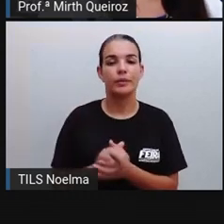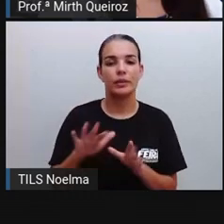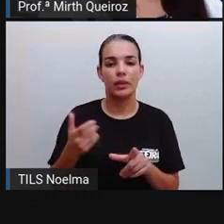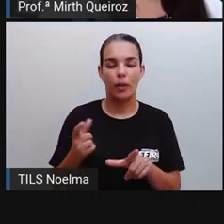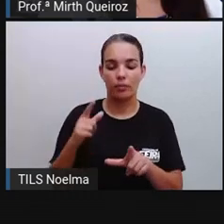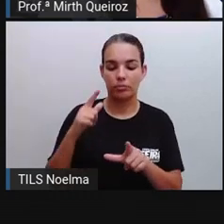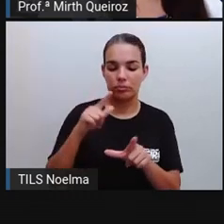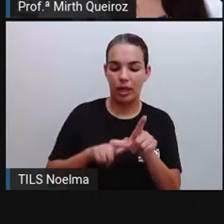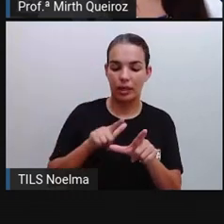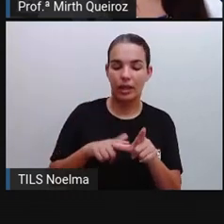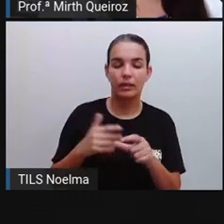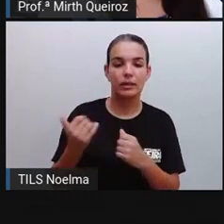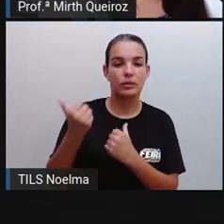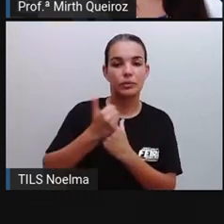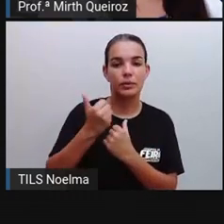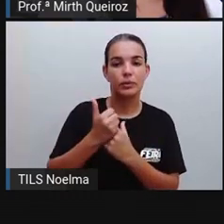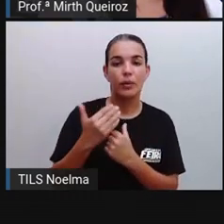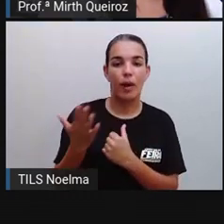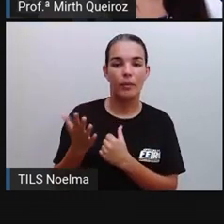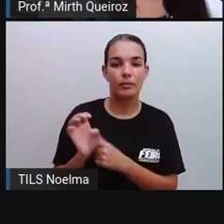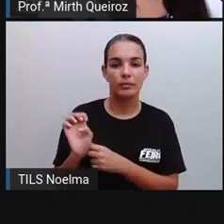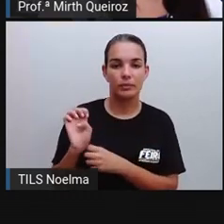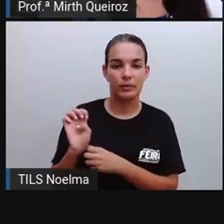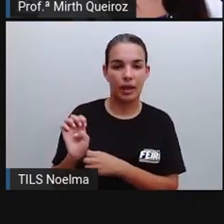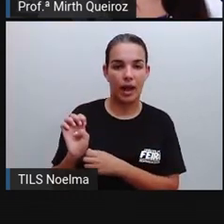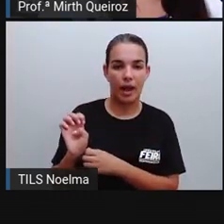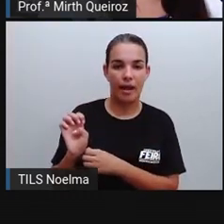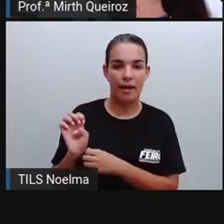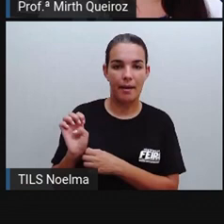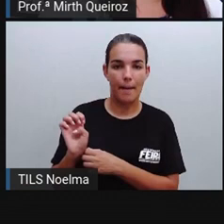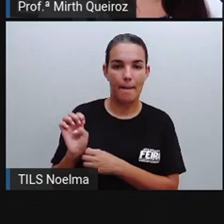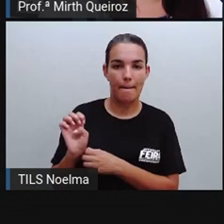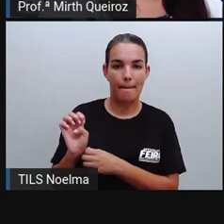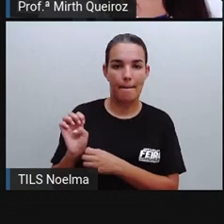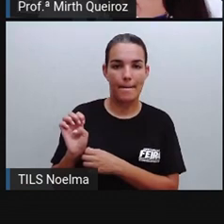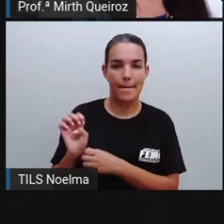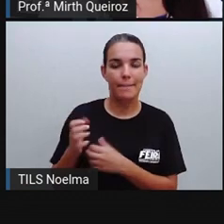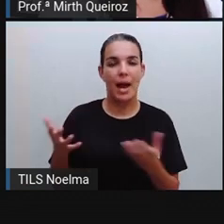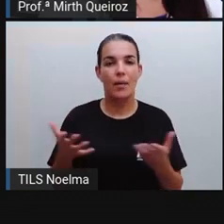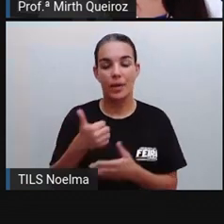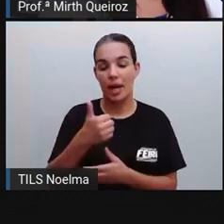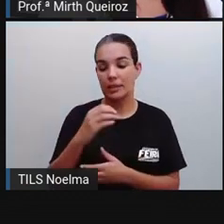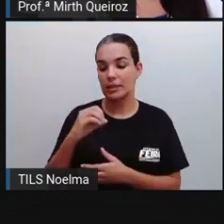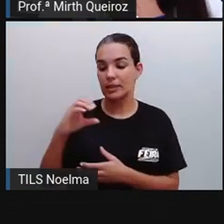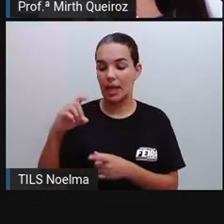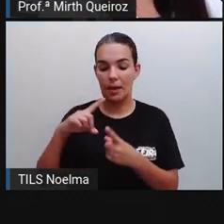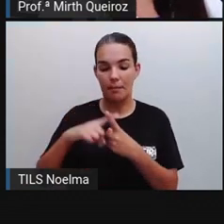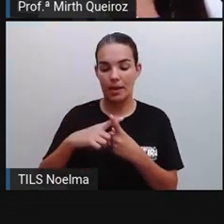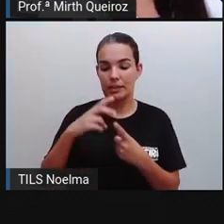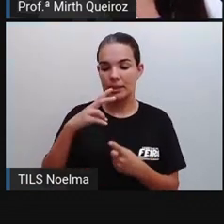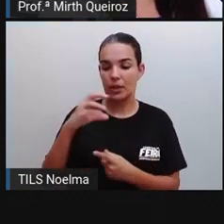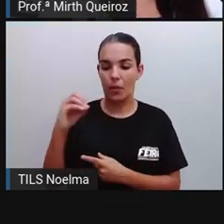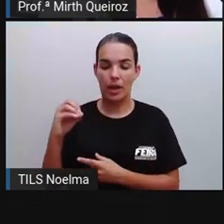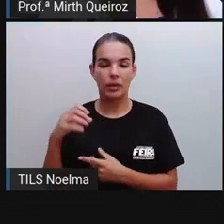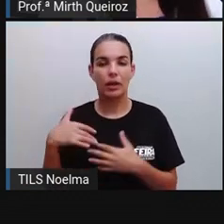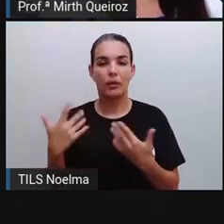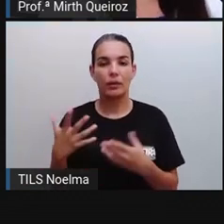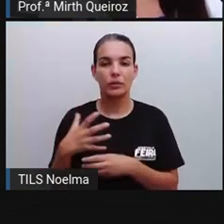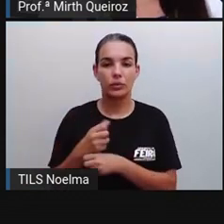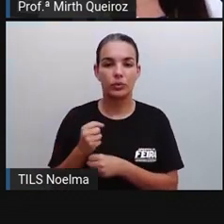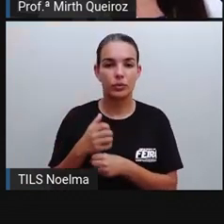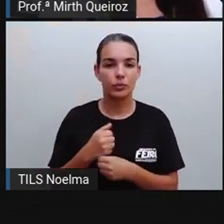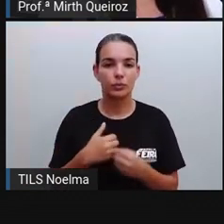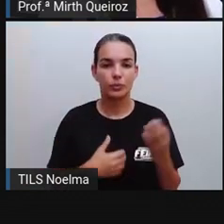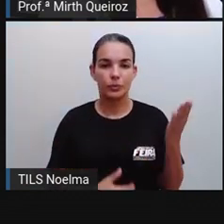Qual a letra escondida aí no número 9? A letra E. 100 mais 50. Quanto é